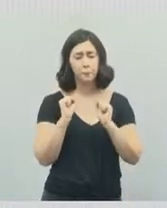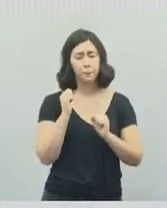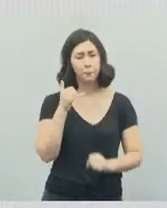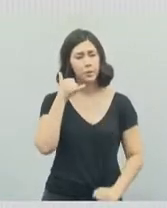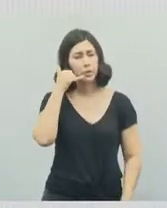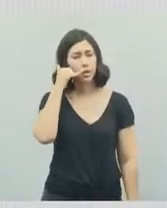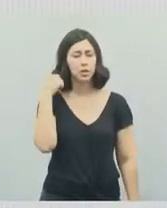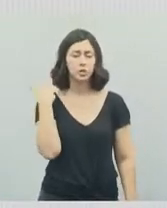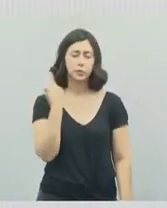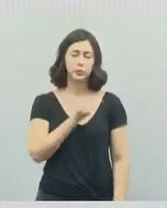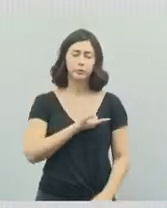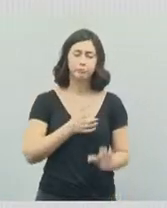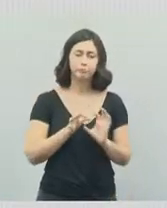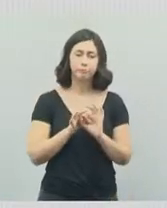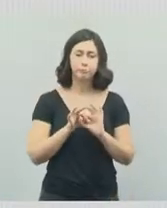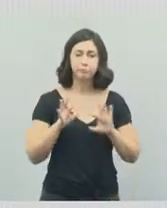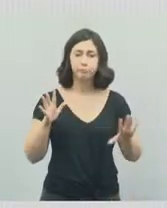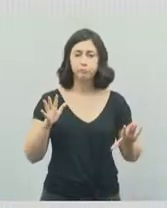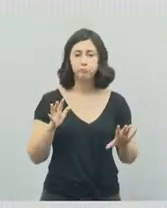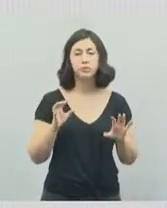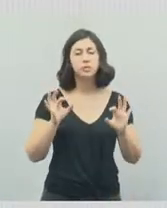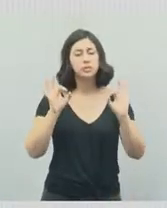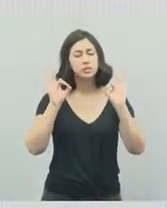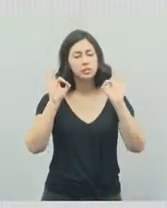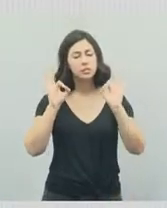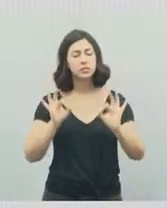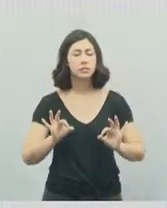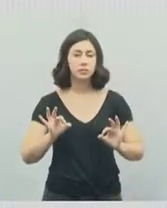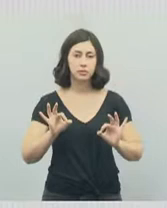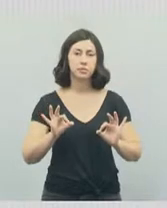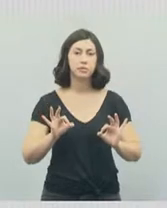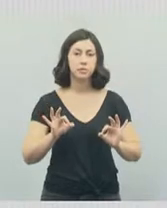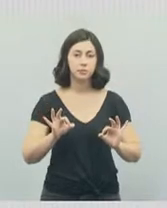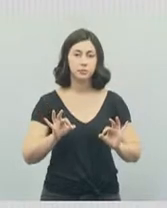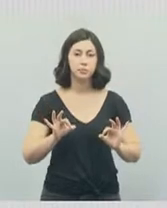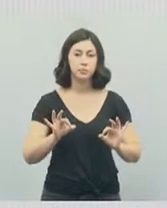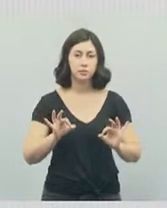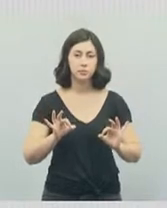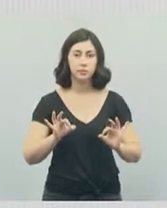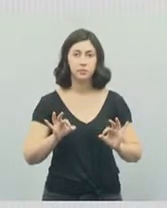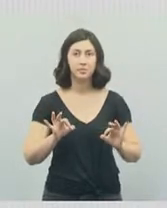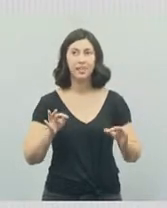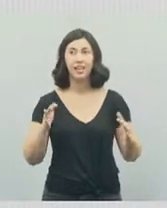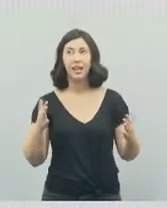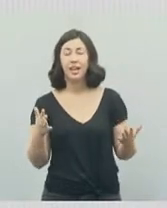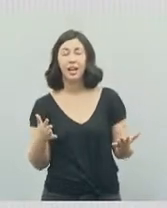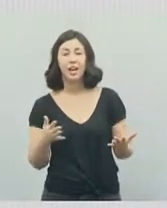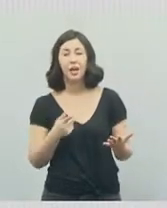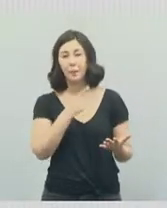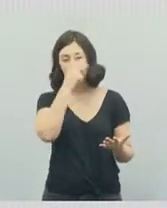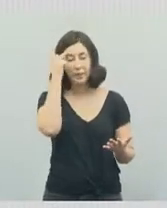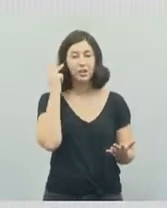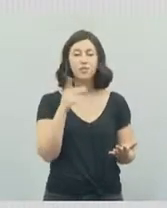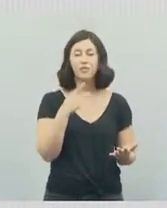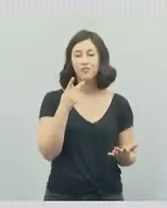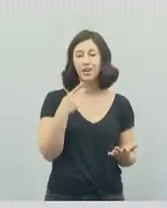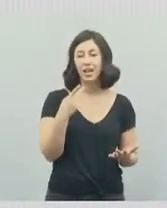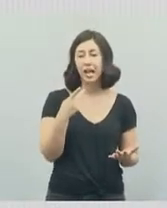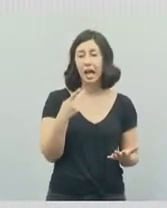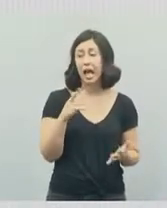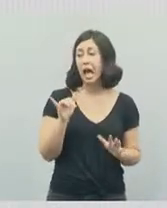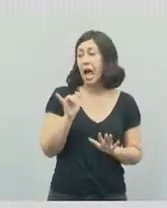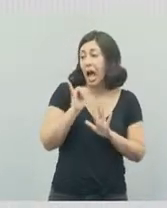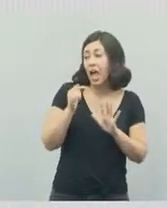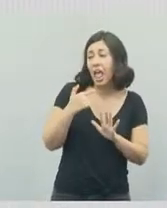estaremos sempre à tua disposição, e pode ter certeza absoluta, não existe aquela história de, fala que eu não estou,